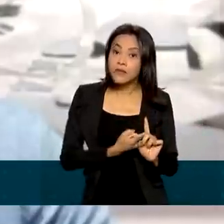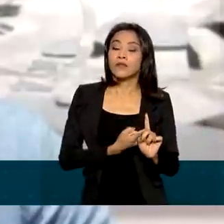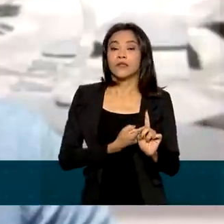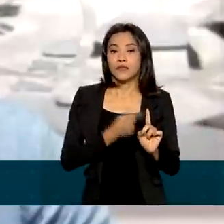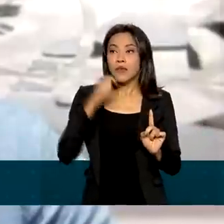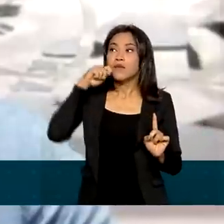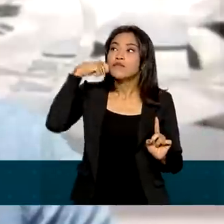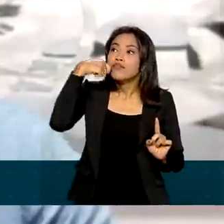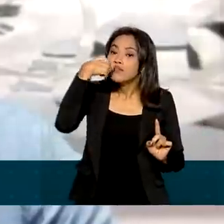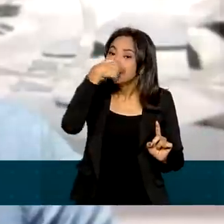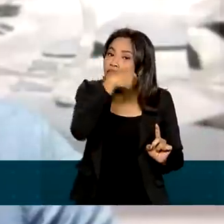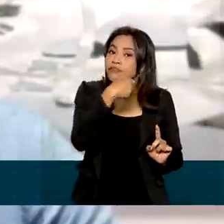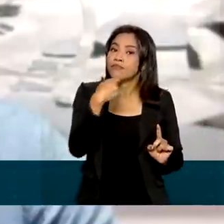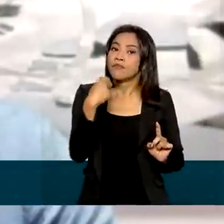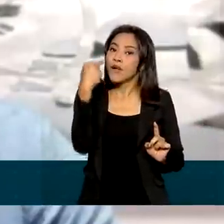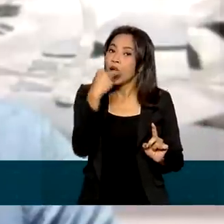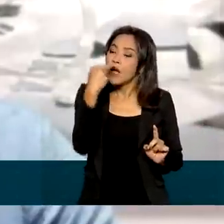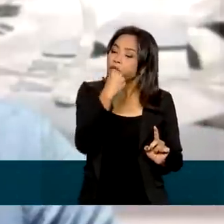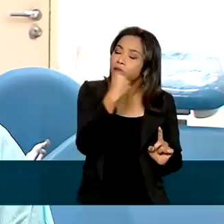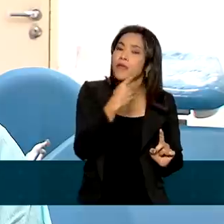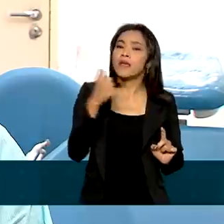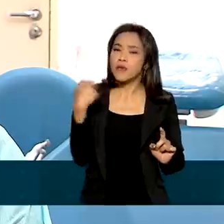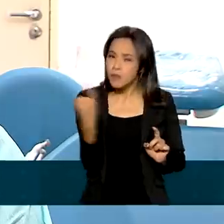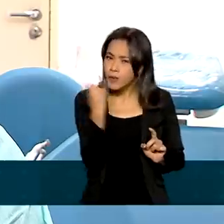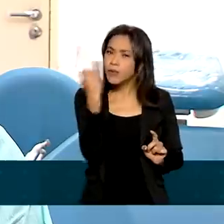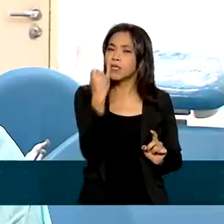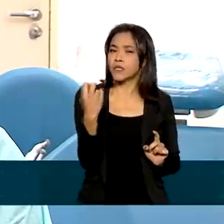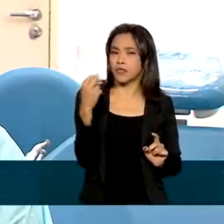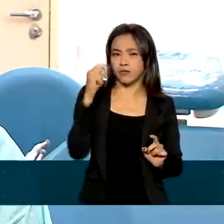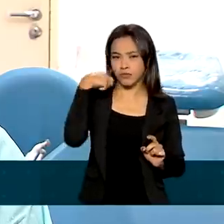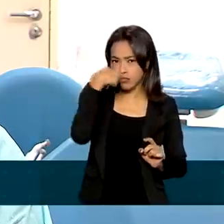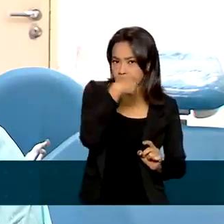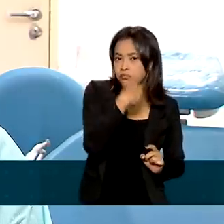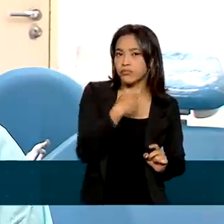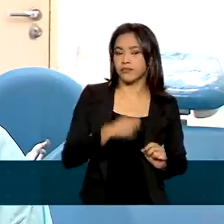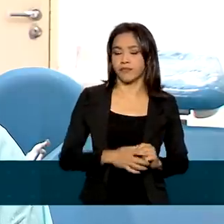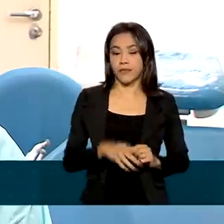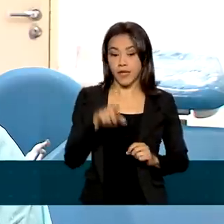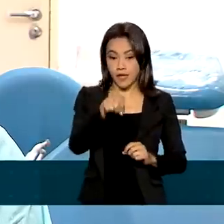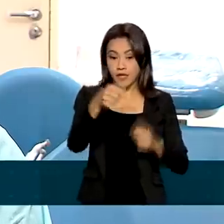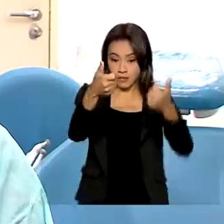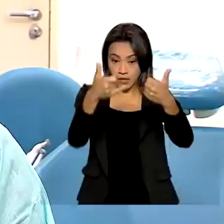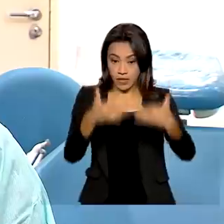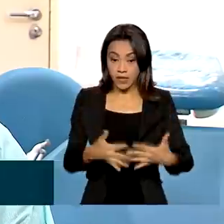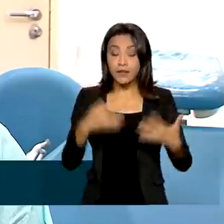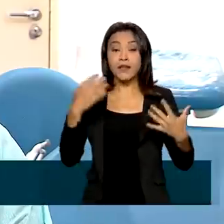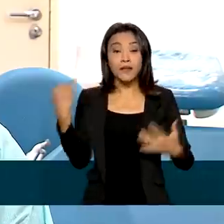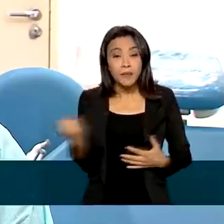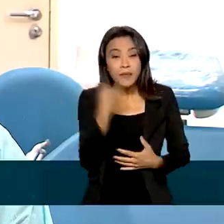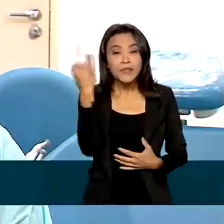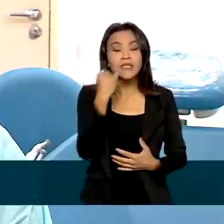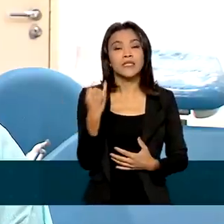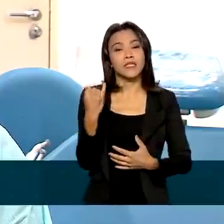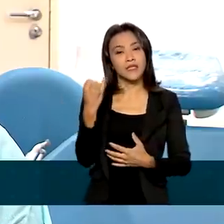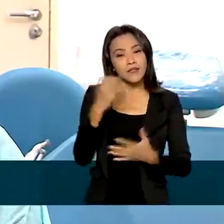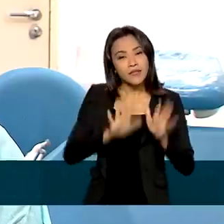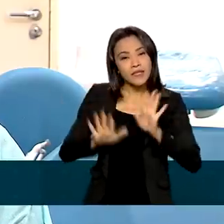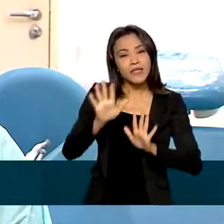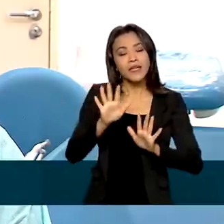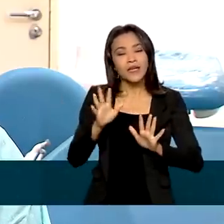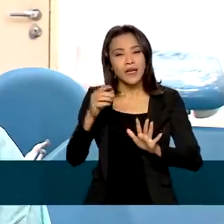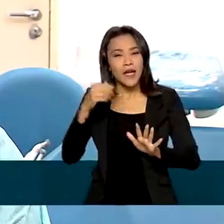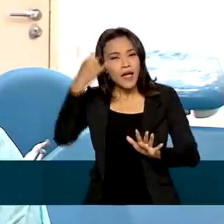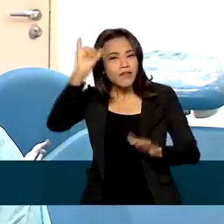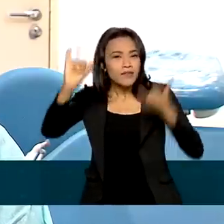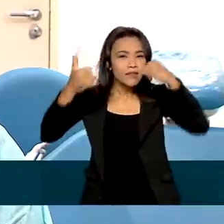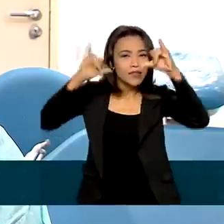E é muito importante que ela receba esses cuidados. É importante que você tenha essa prevenção, que você vai prevenindo a